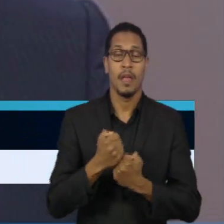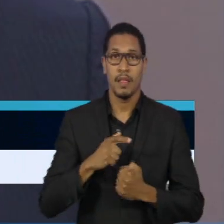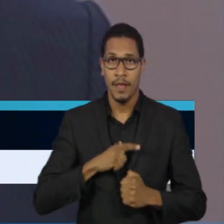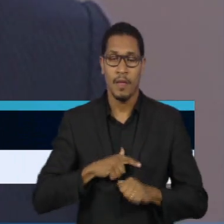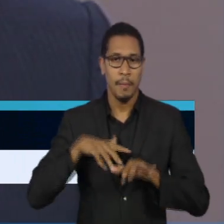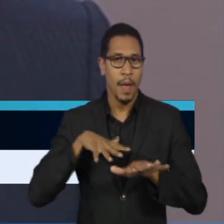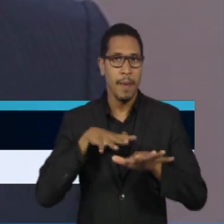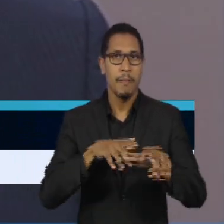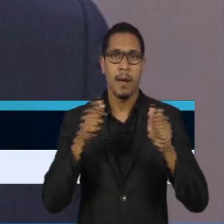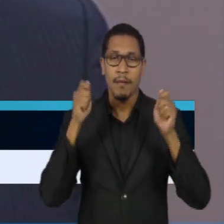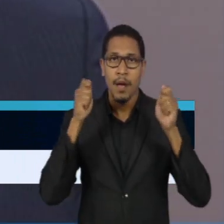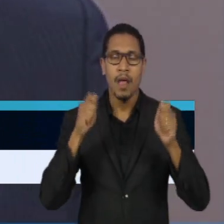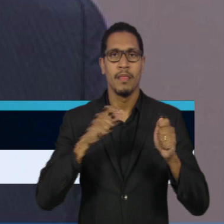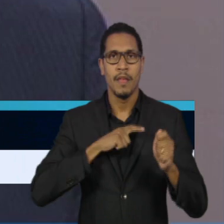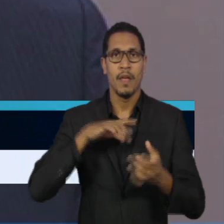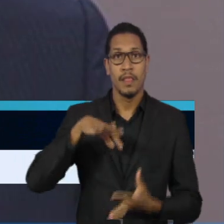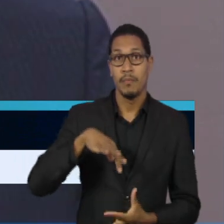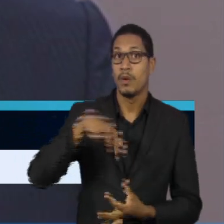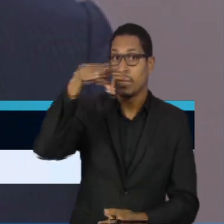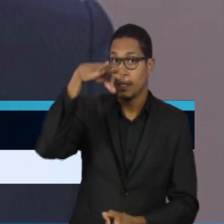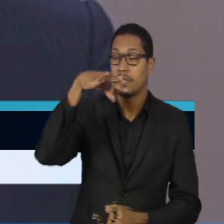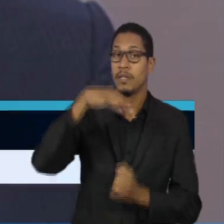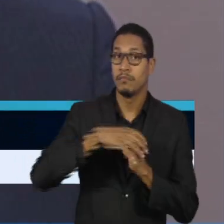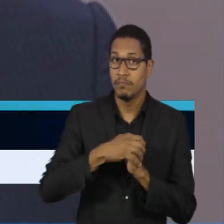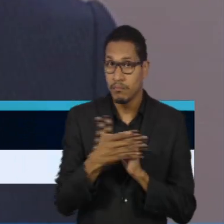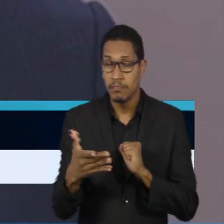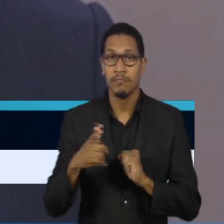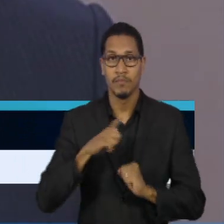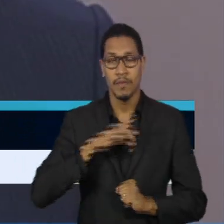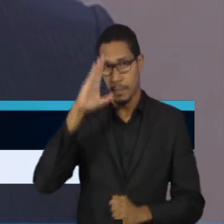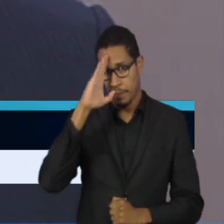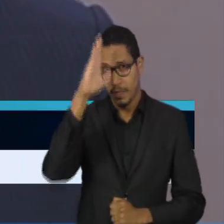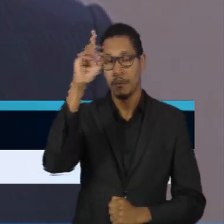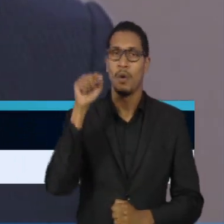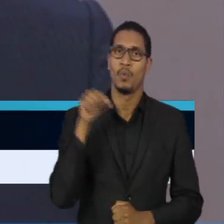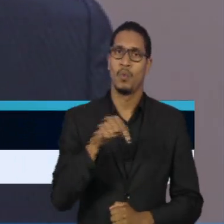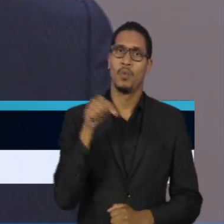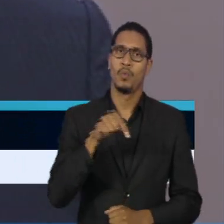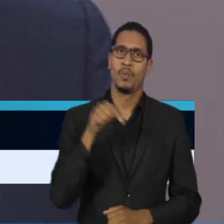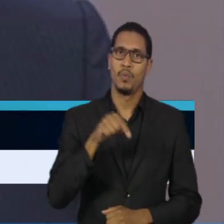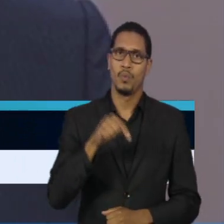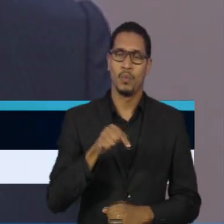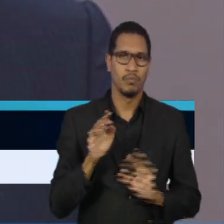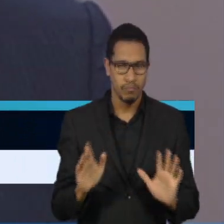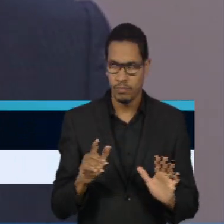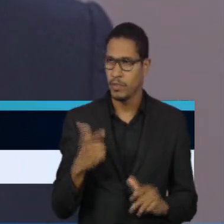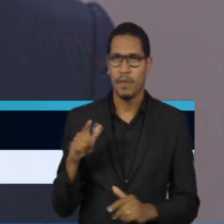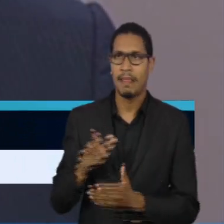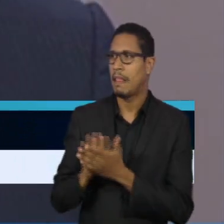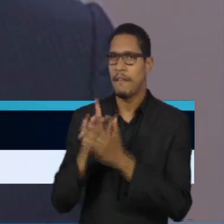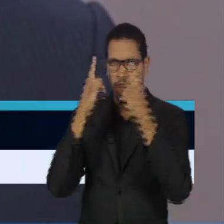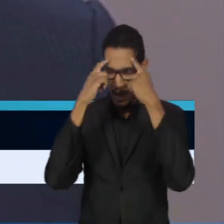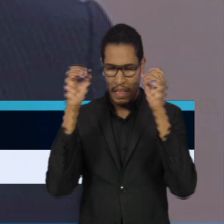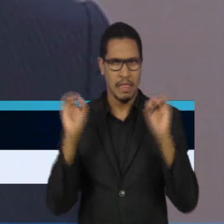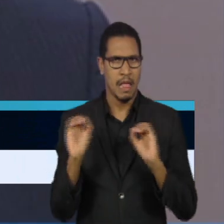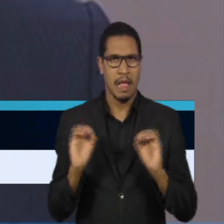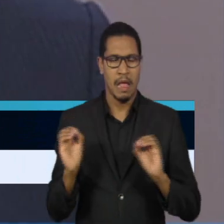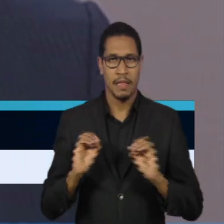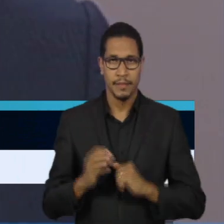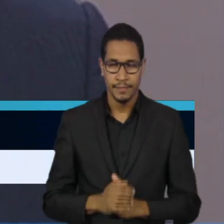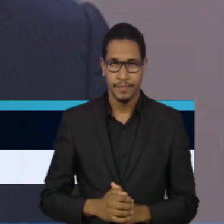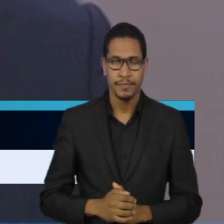a democracia reinou, manifestações sem nenhuma ocorrência. As últimas